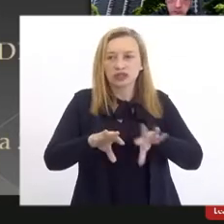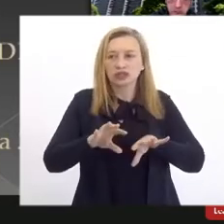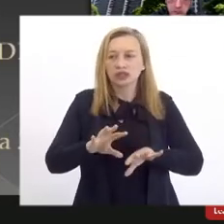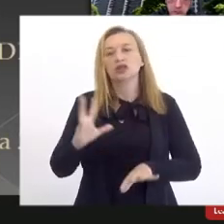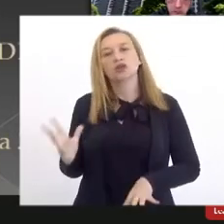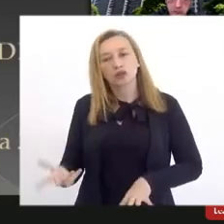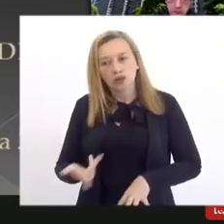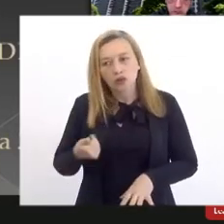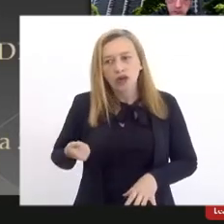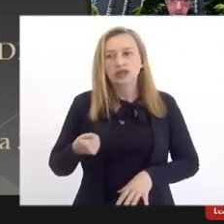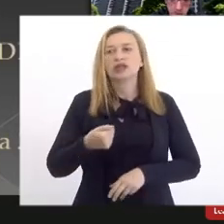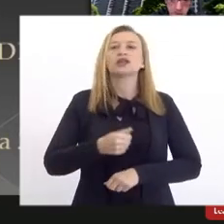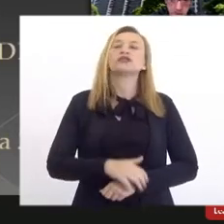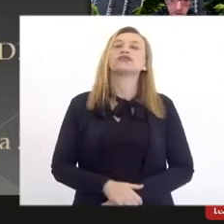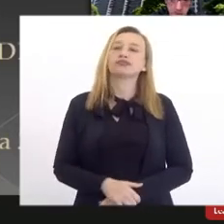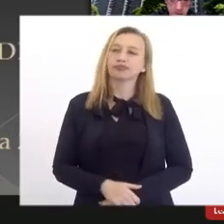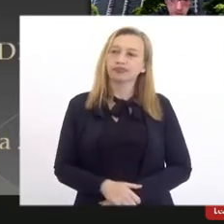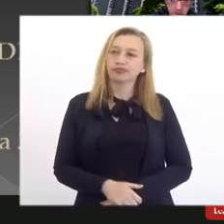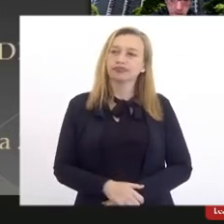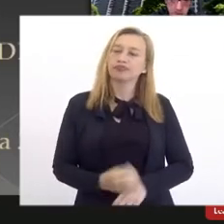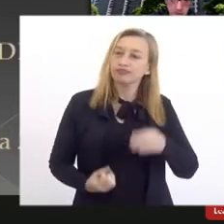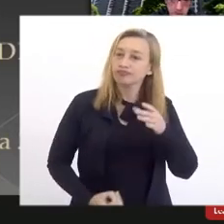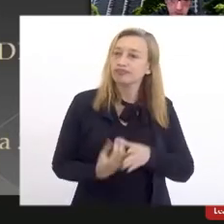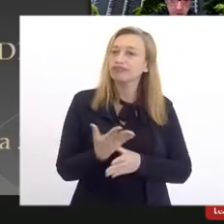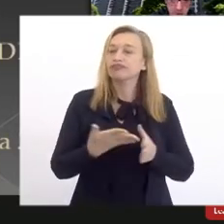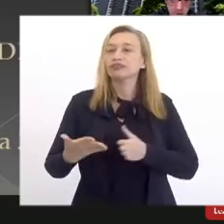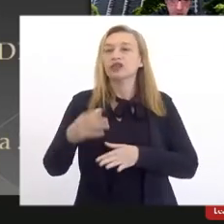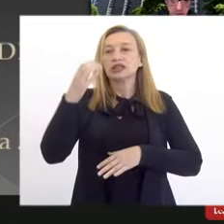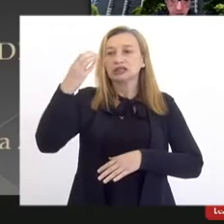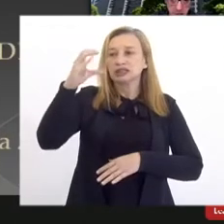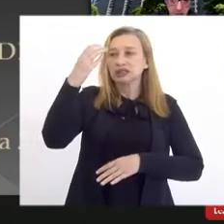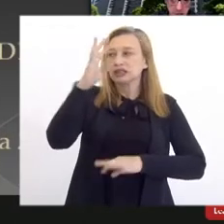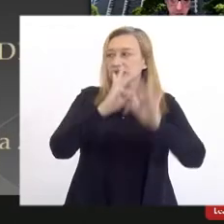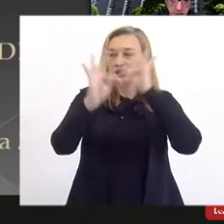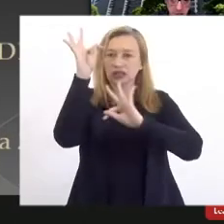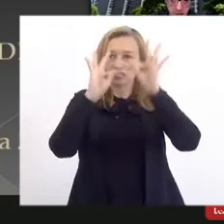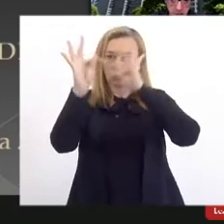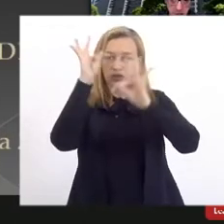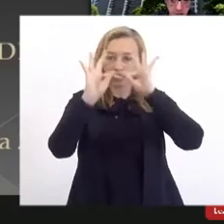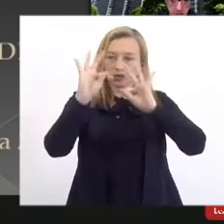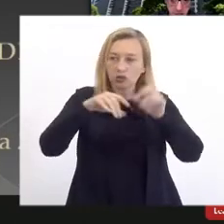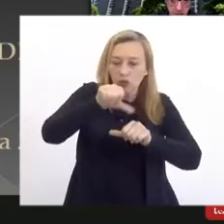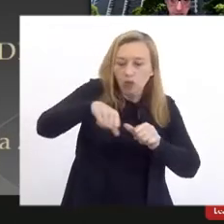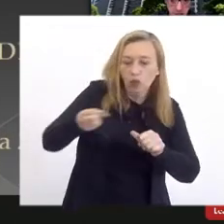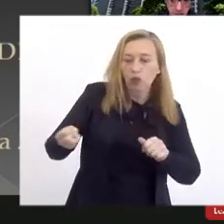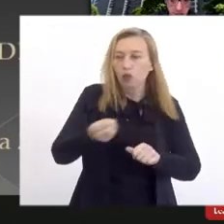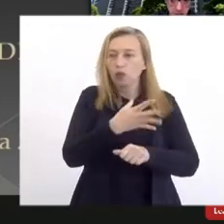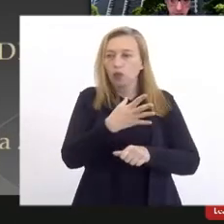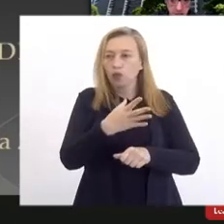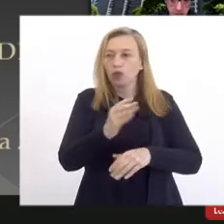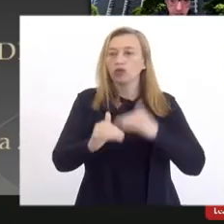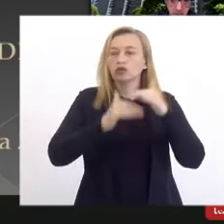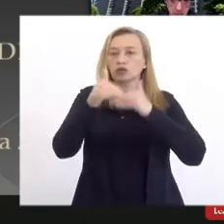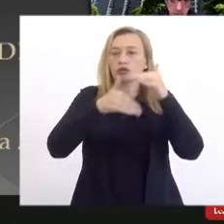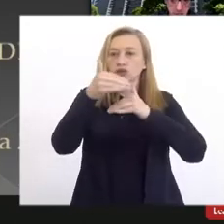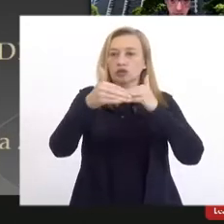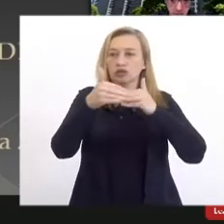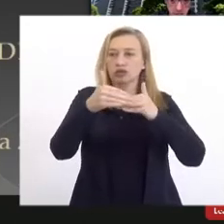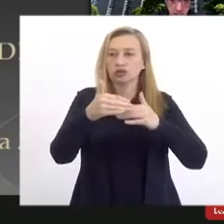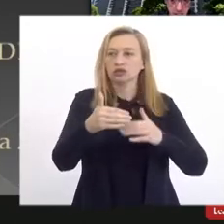qualidade, produzindo ciência, tecnologia e inovação para o desenvolvimento do